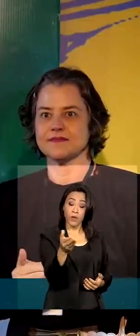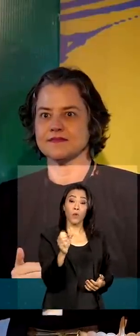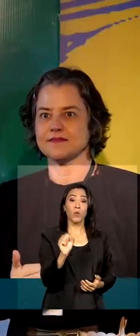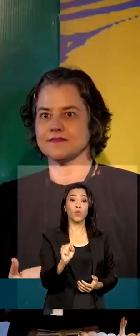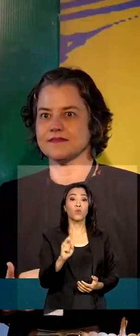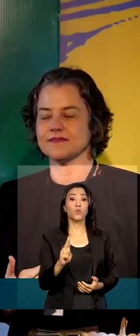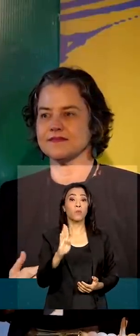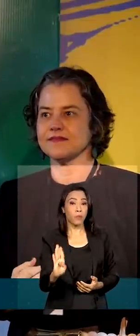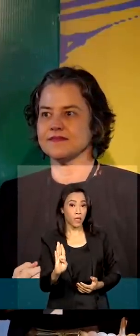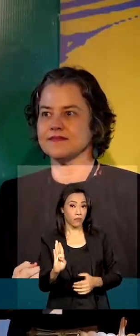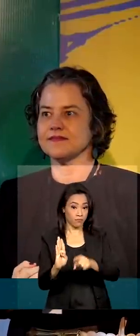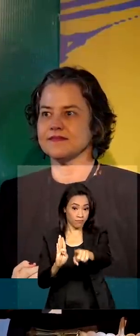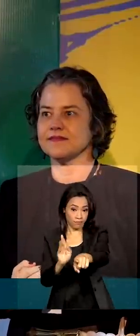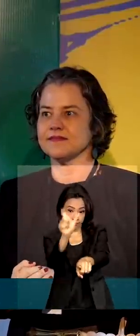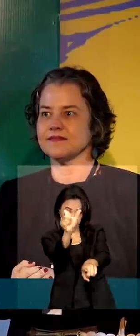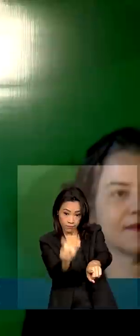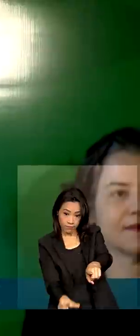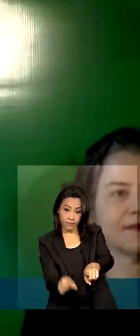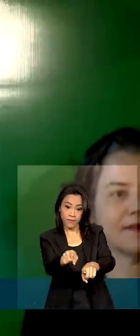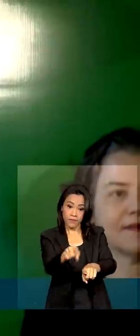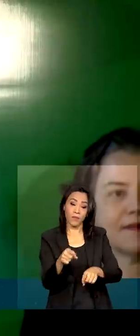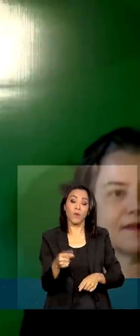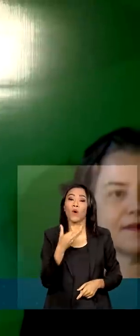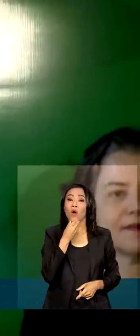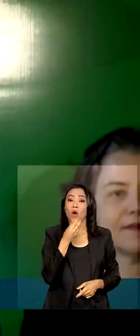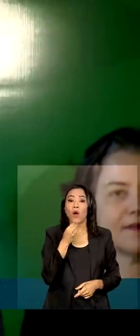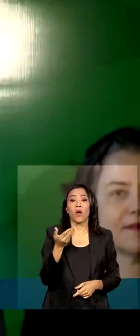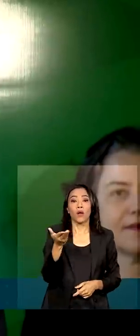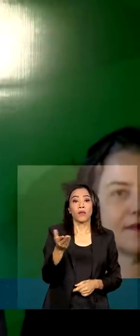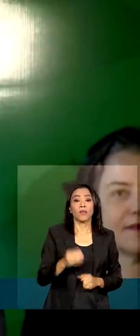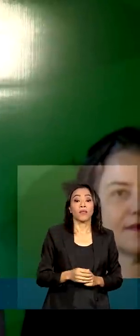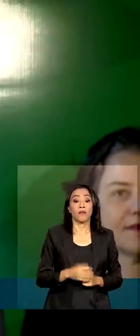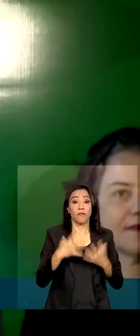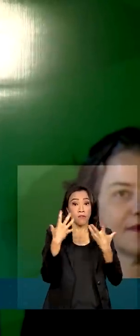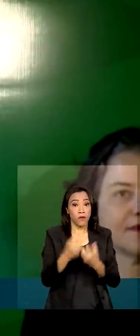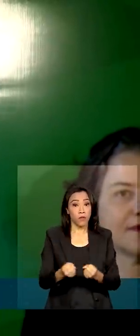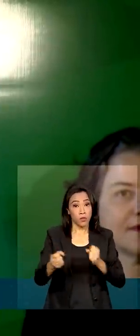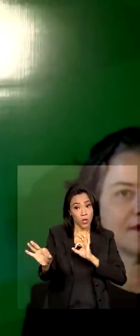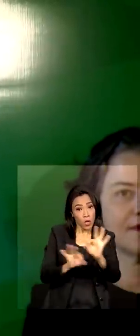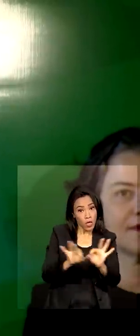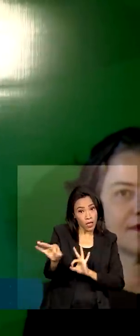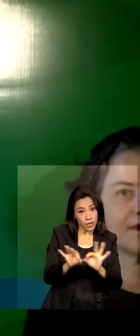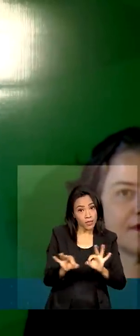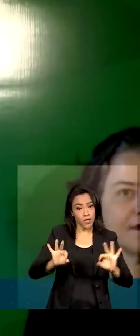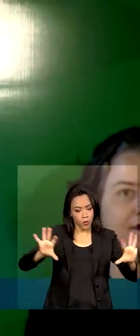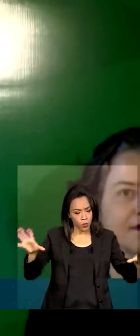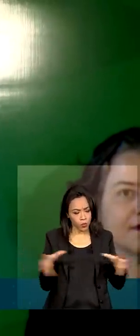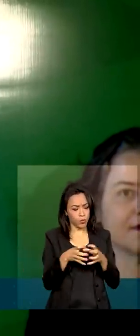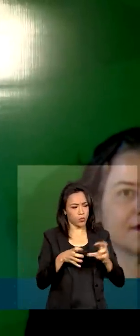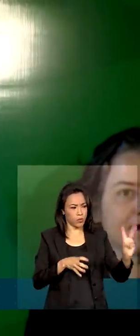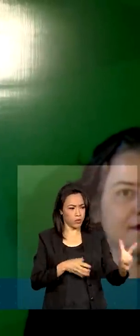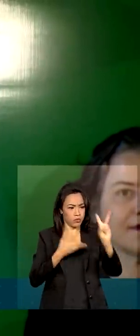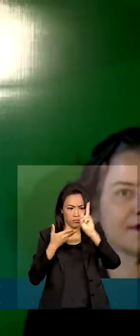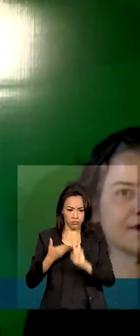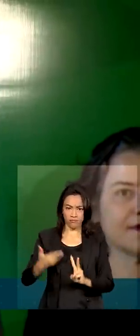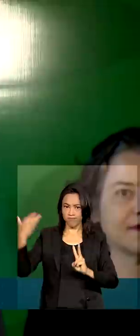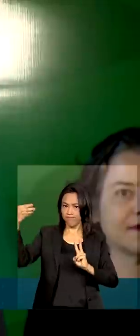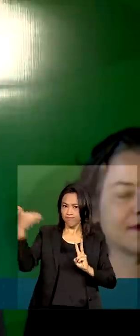será ocupado por Gustavo Caldas. Vamos compor um time que vai ter uma atuação mais